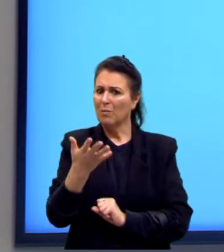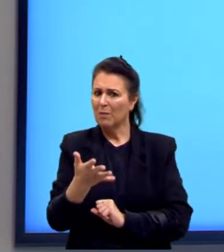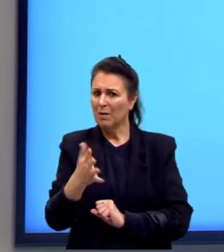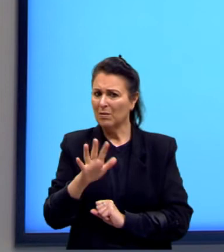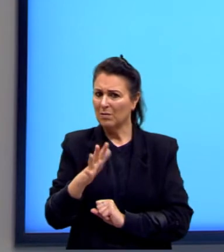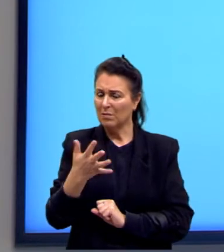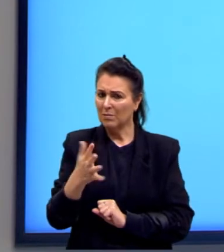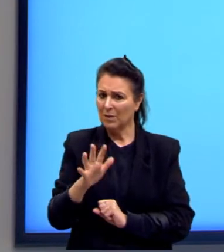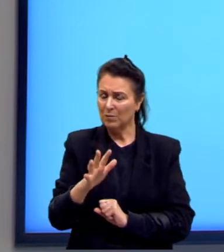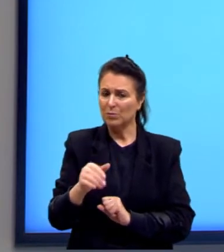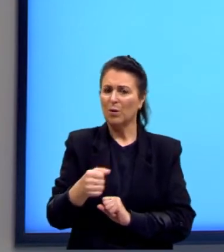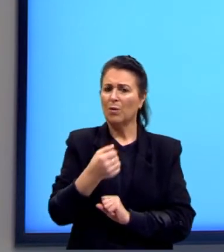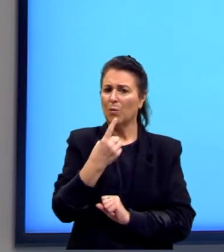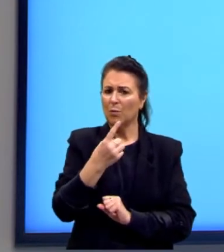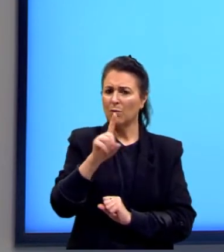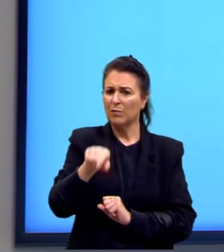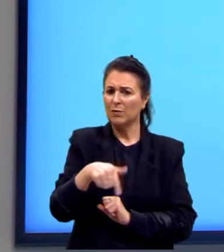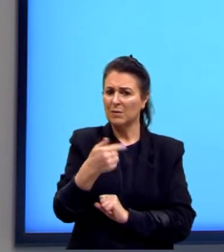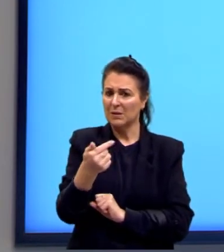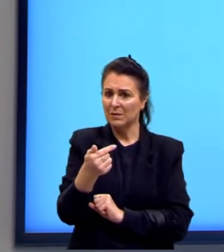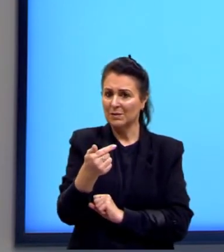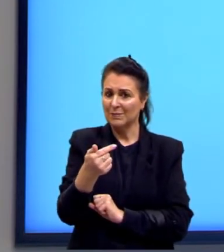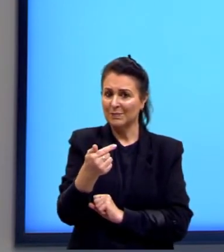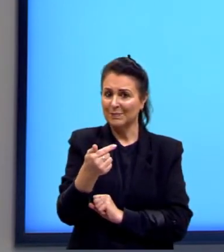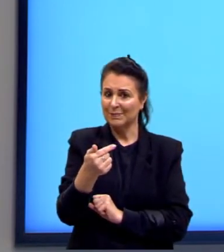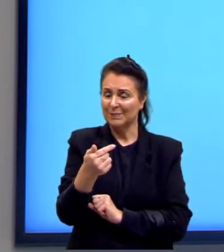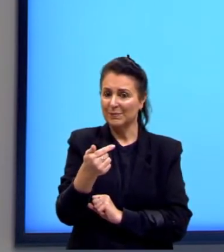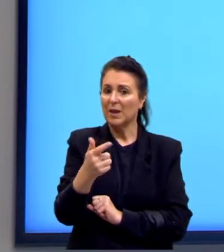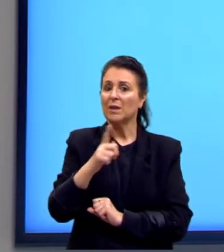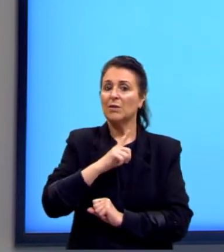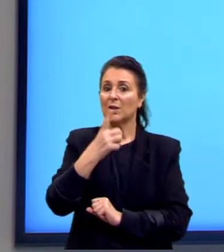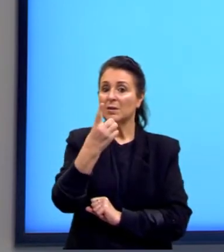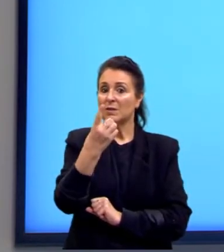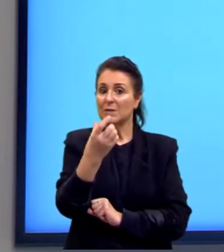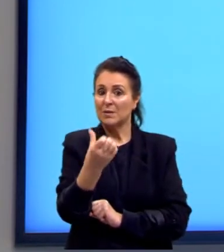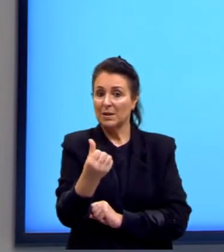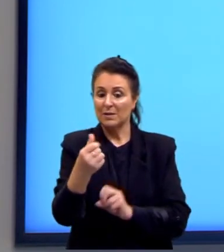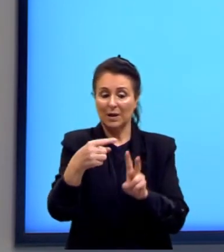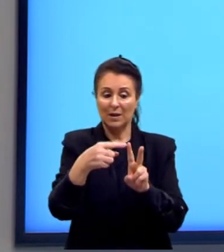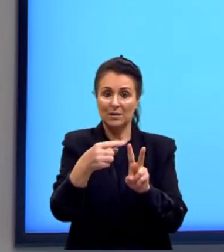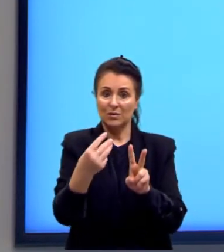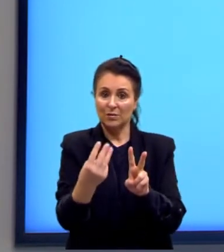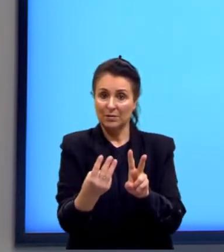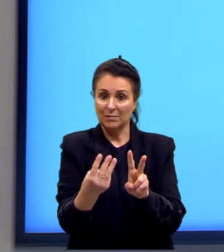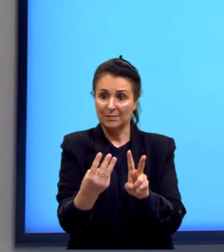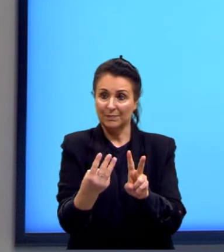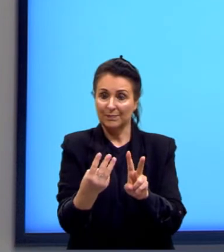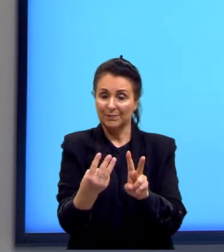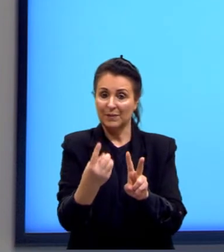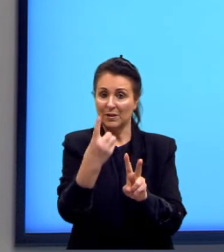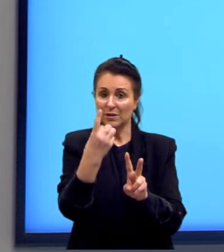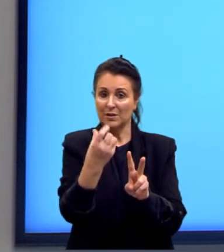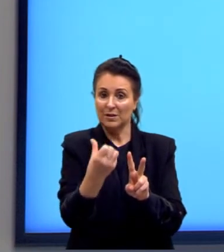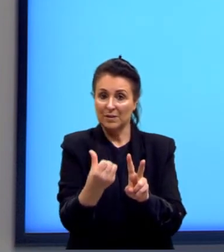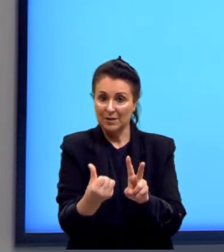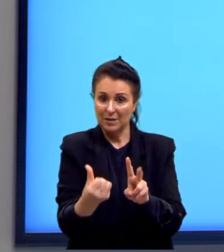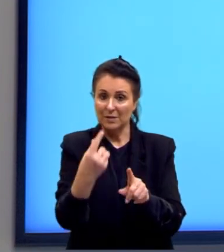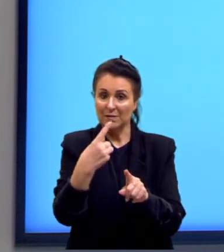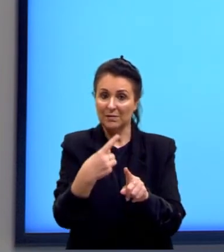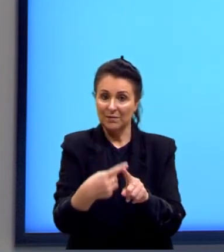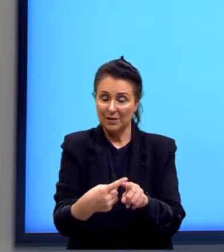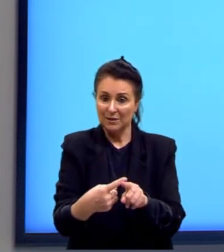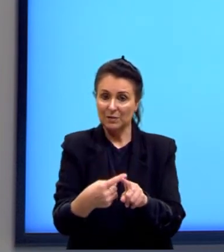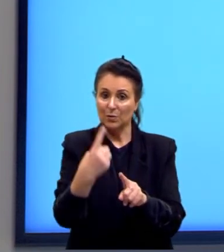de 1,7. Então, nós tínhamos 16 raiz de 3, portanto, 16 vezes